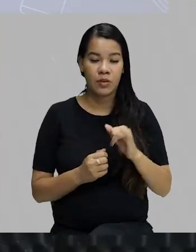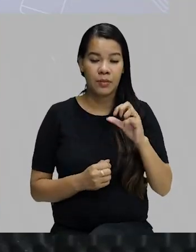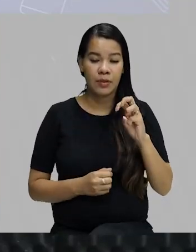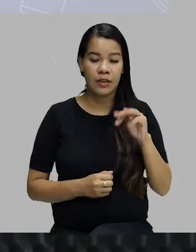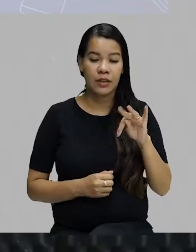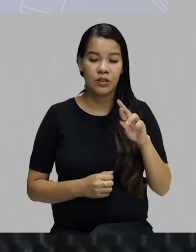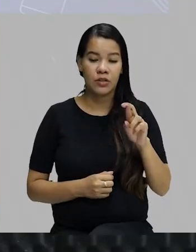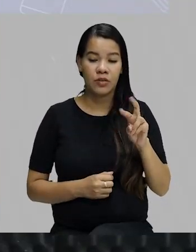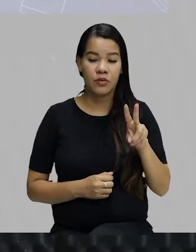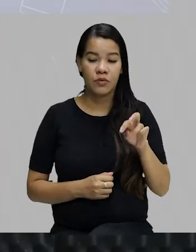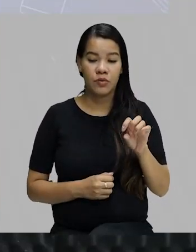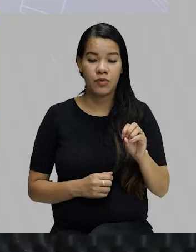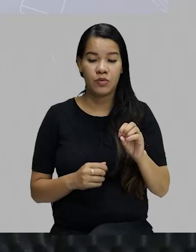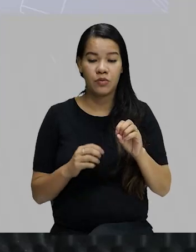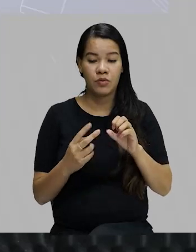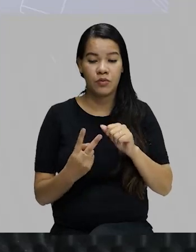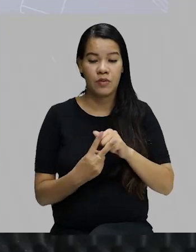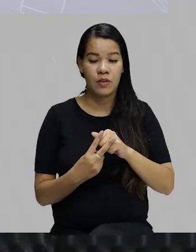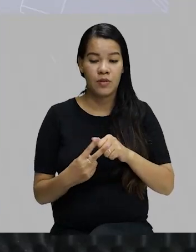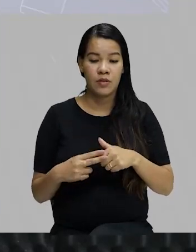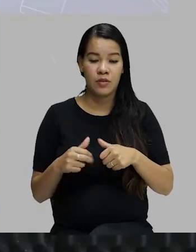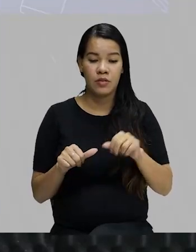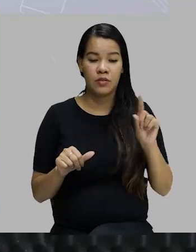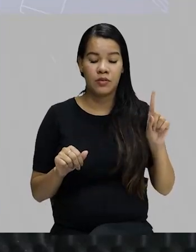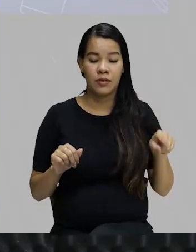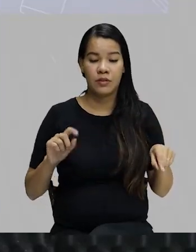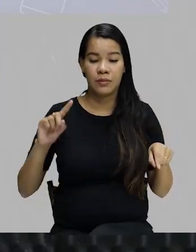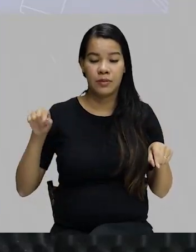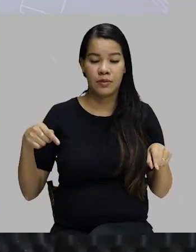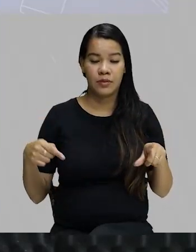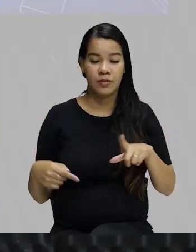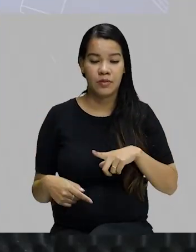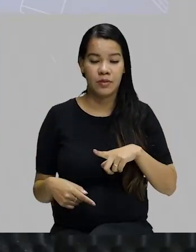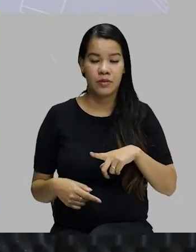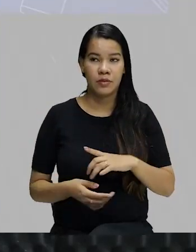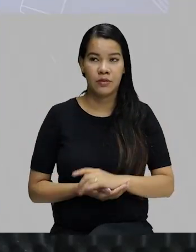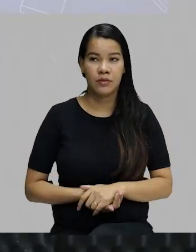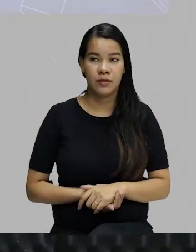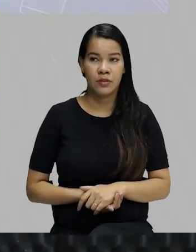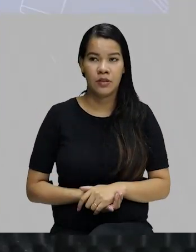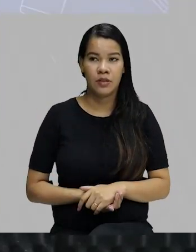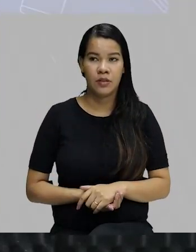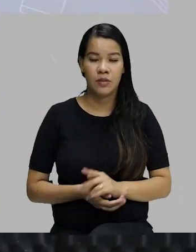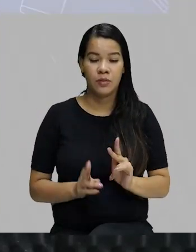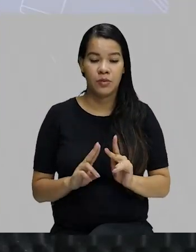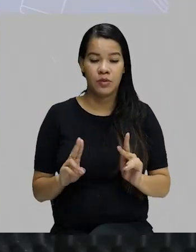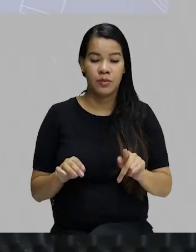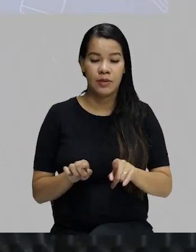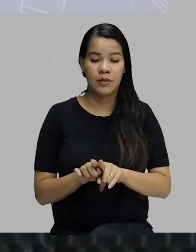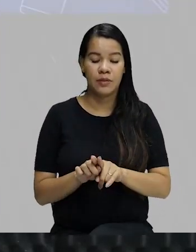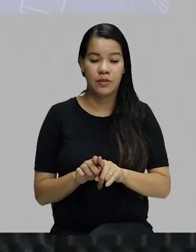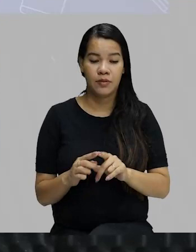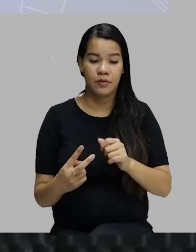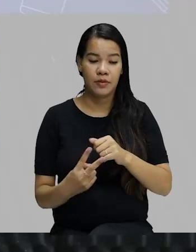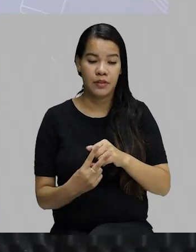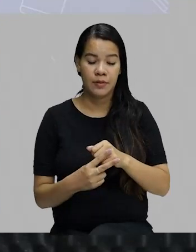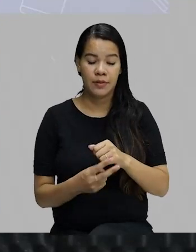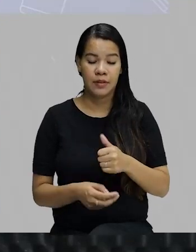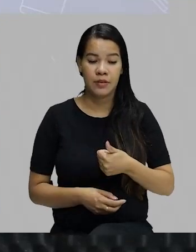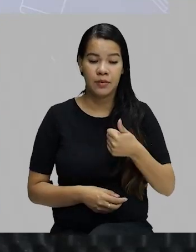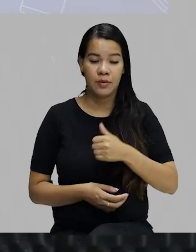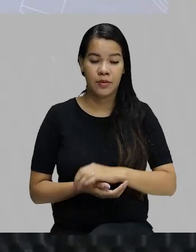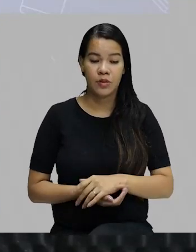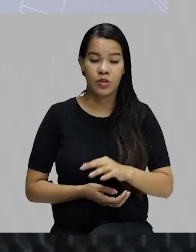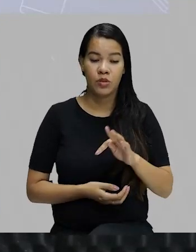o imperativo dos verbos que estão entre parênteses. Eu tenho aqui o pronome e o verbo. Então, aqui na